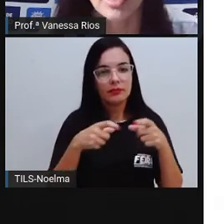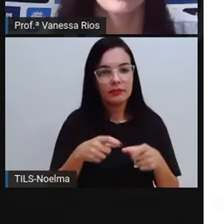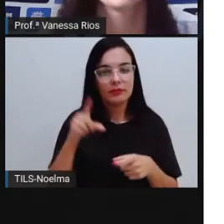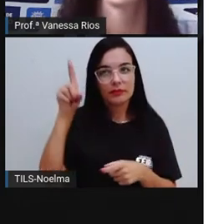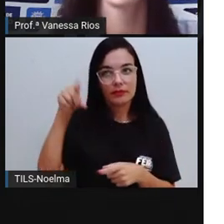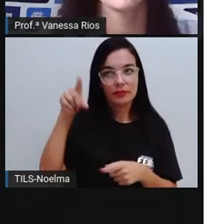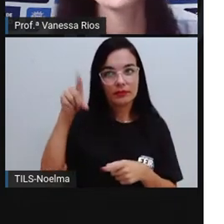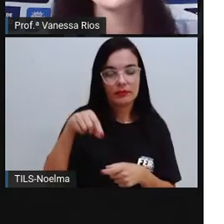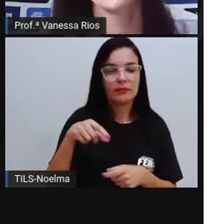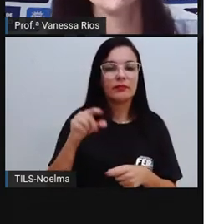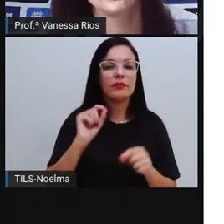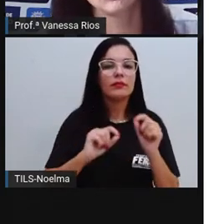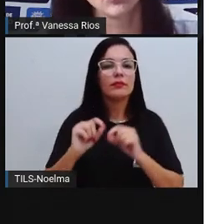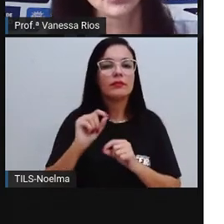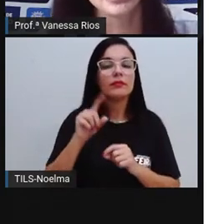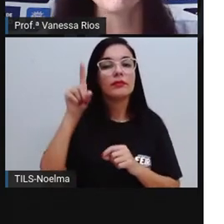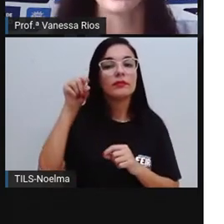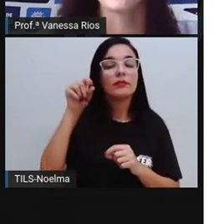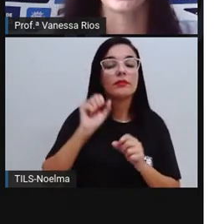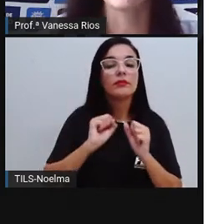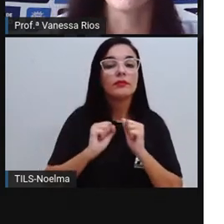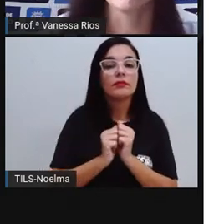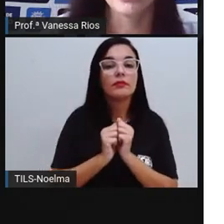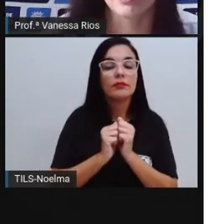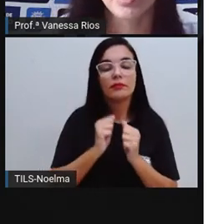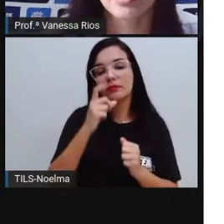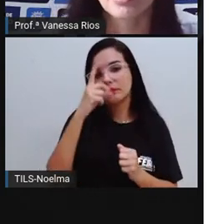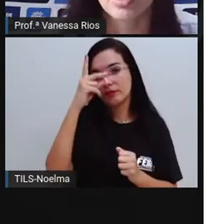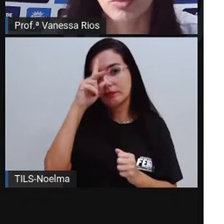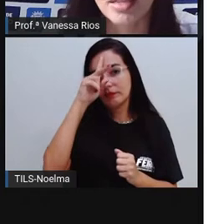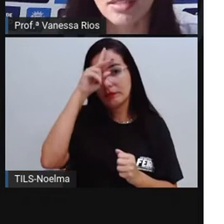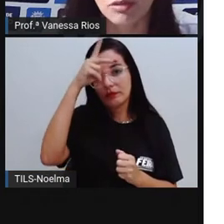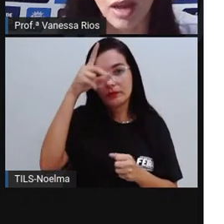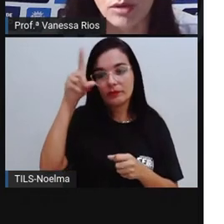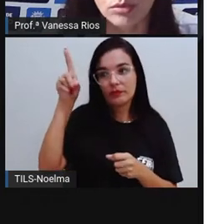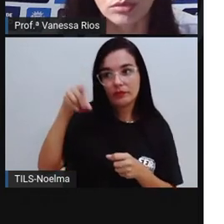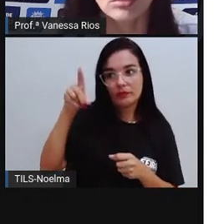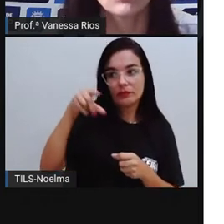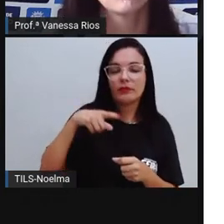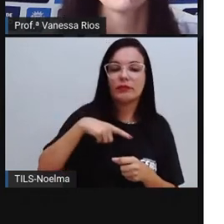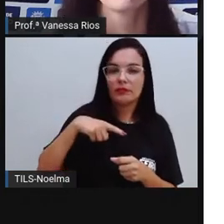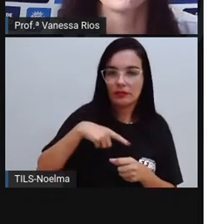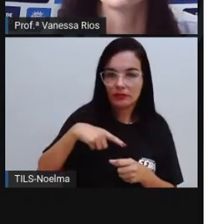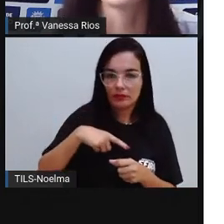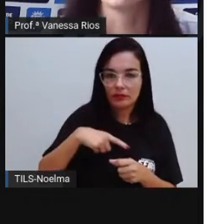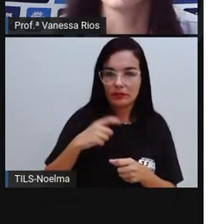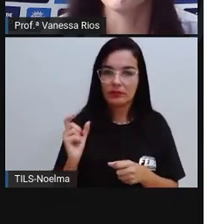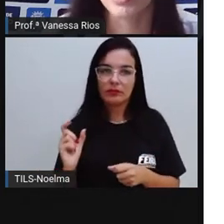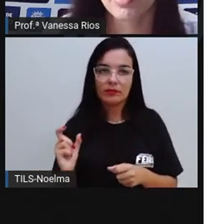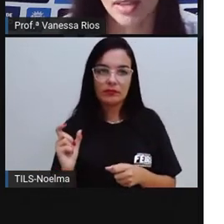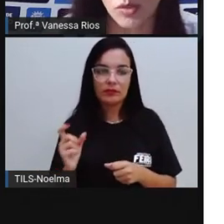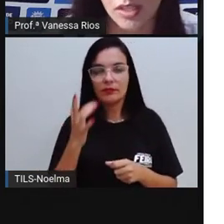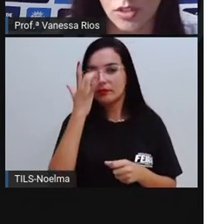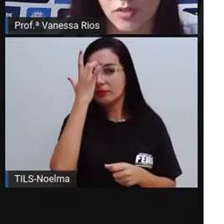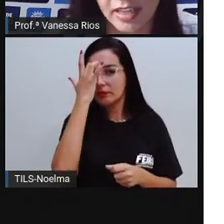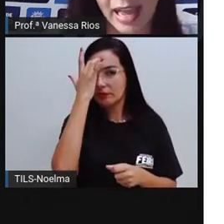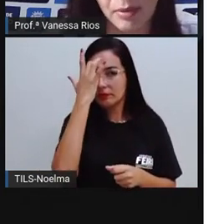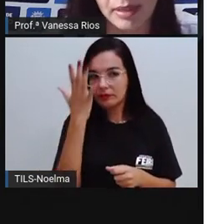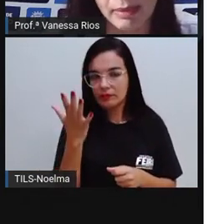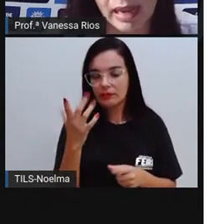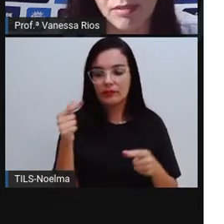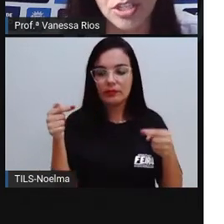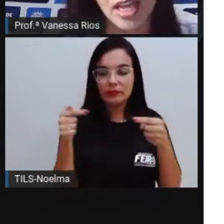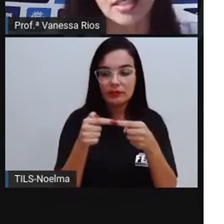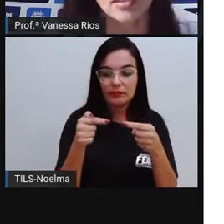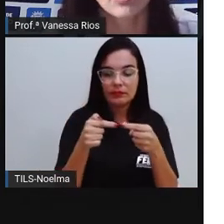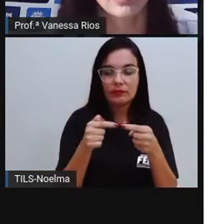tônica. E a sílaba tônica marcada aí pela presença do acento agudo. Então fica muito mais fácil identificar